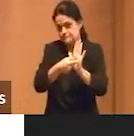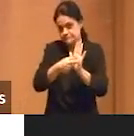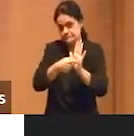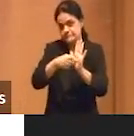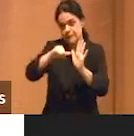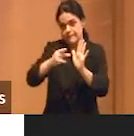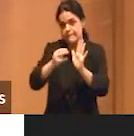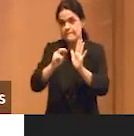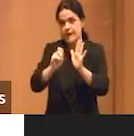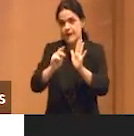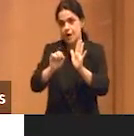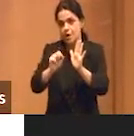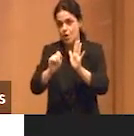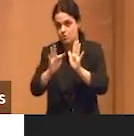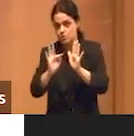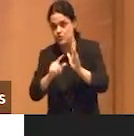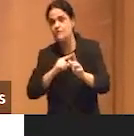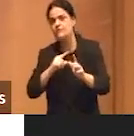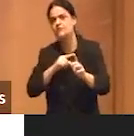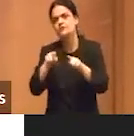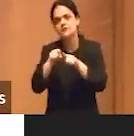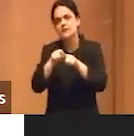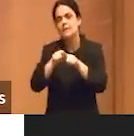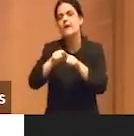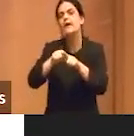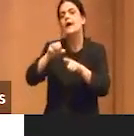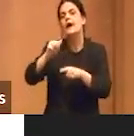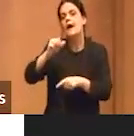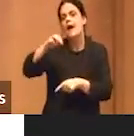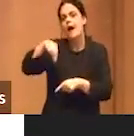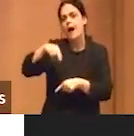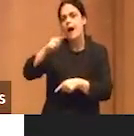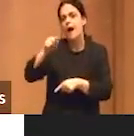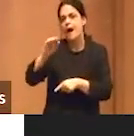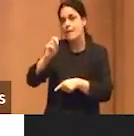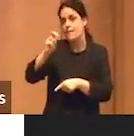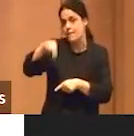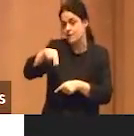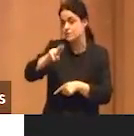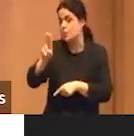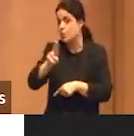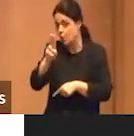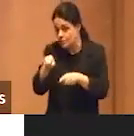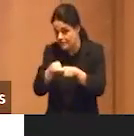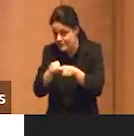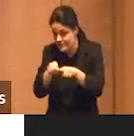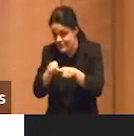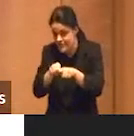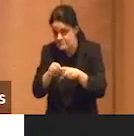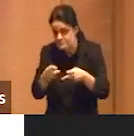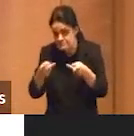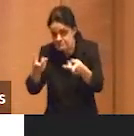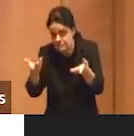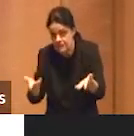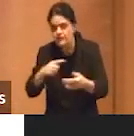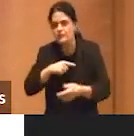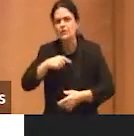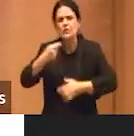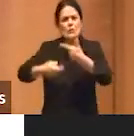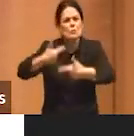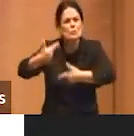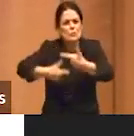uma lástima, meu querido Xará, Nelson Simões, meus queridos amigos da RNP, que tem um trabalho